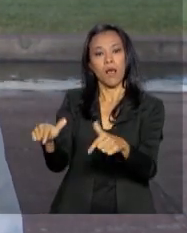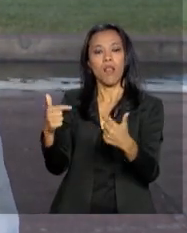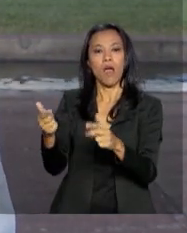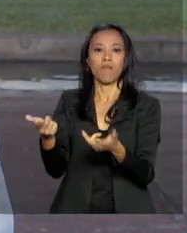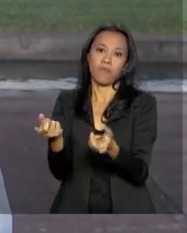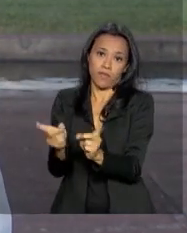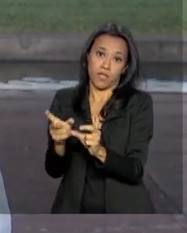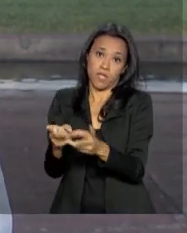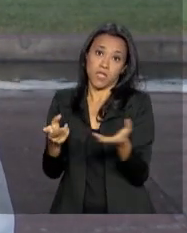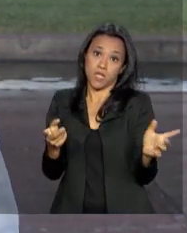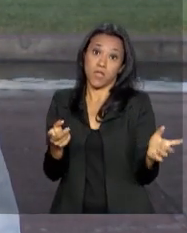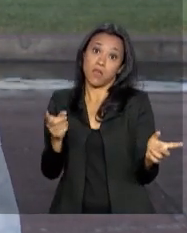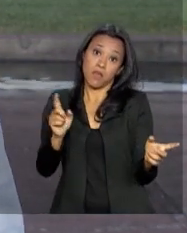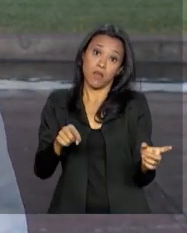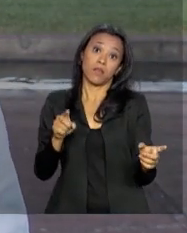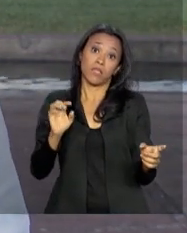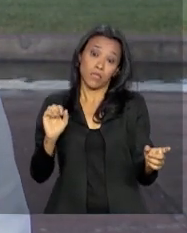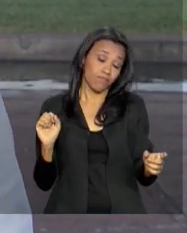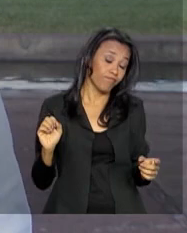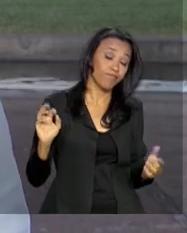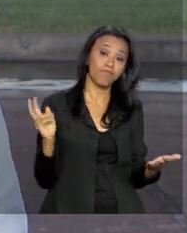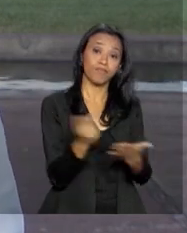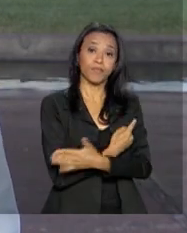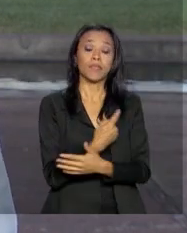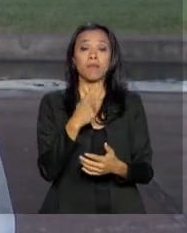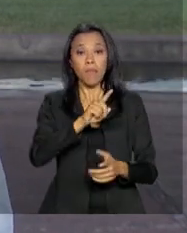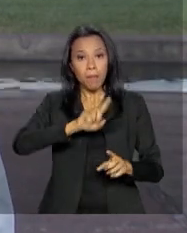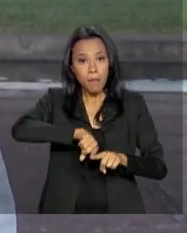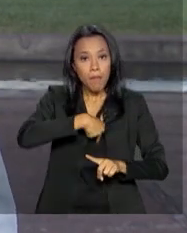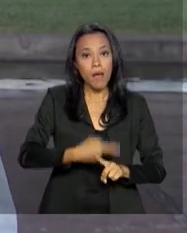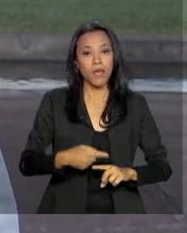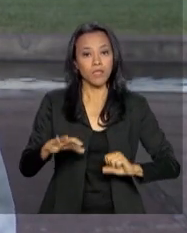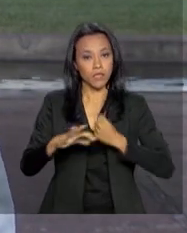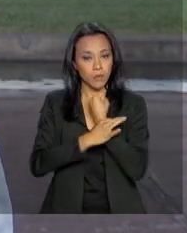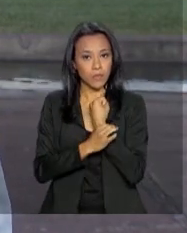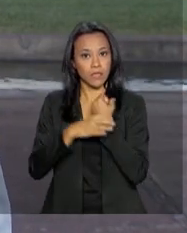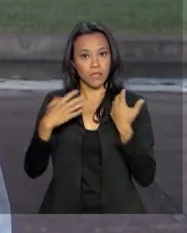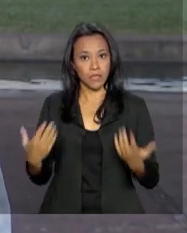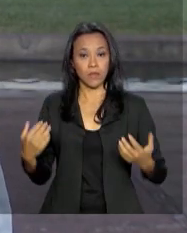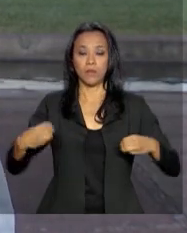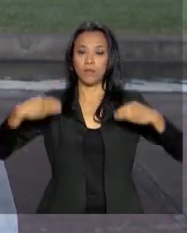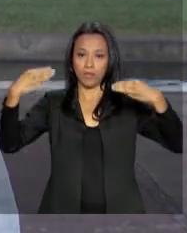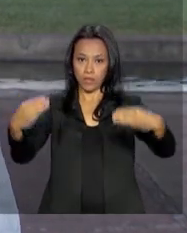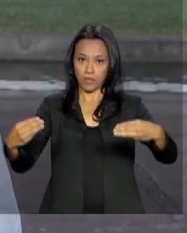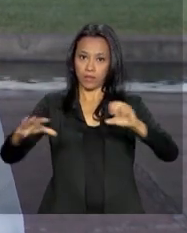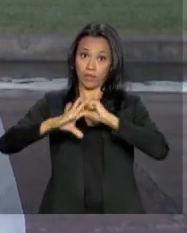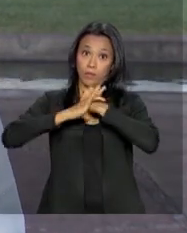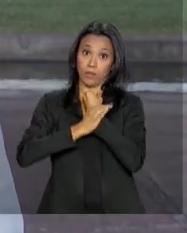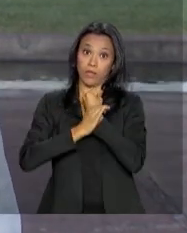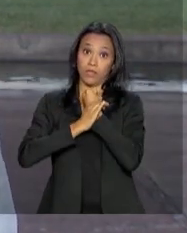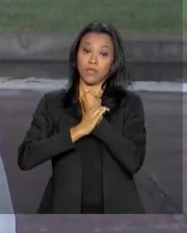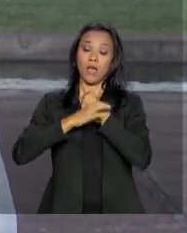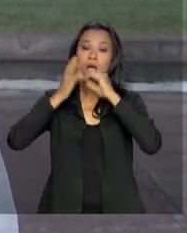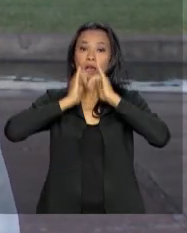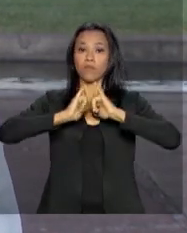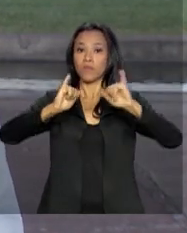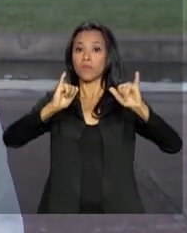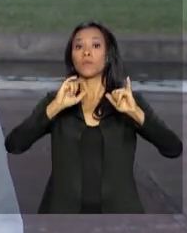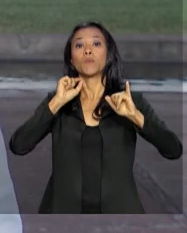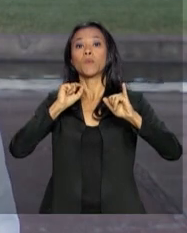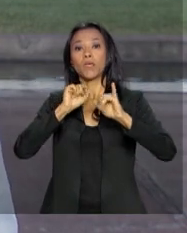cessar os conflitos e aumentar a segurança na região, o Ministério da Segurança Pública anunciou o envio de